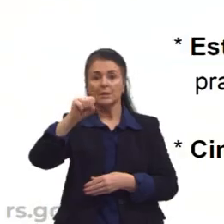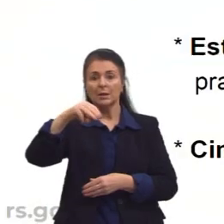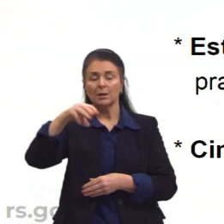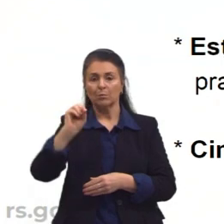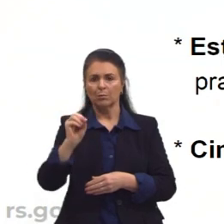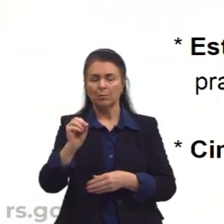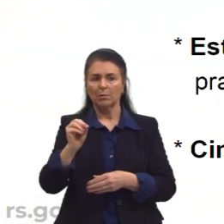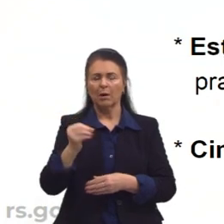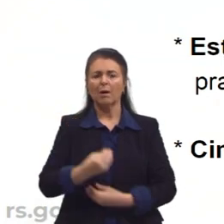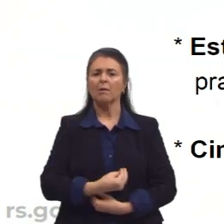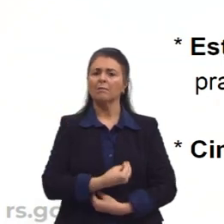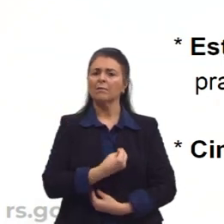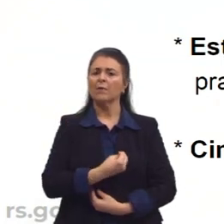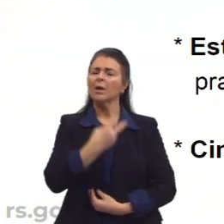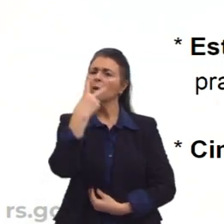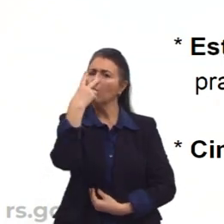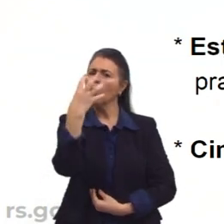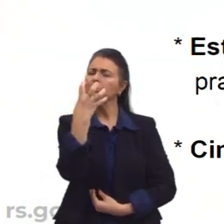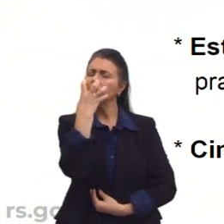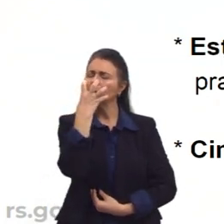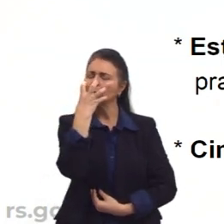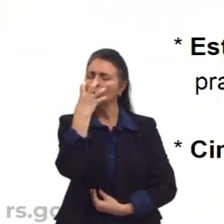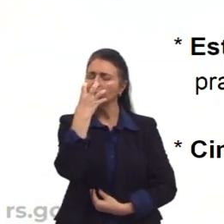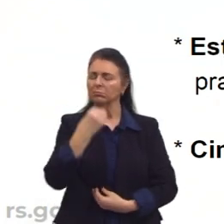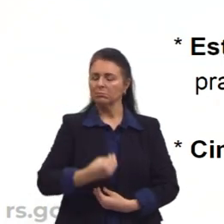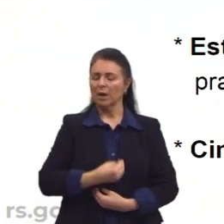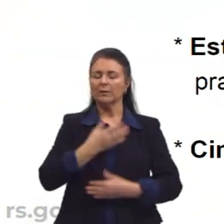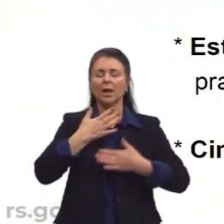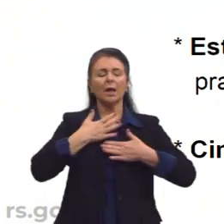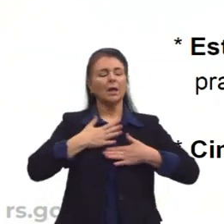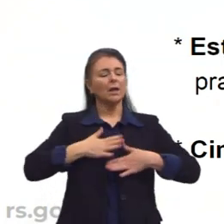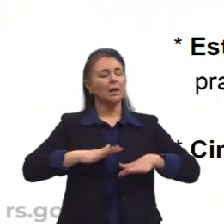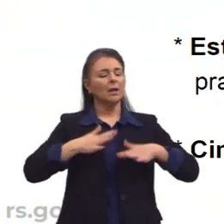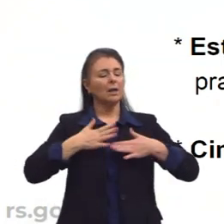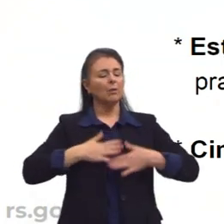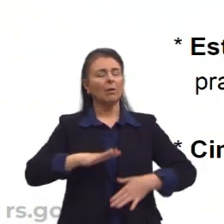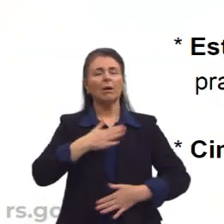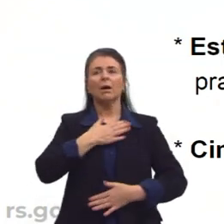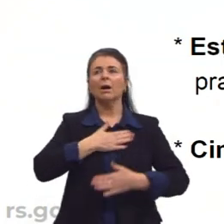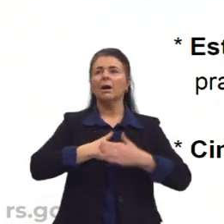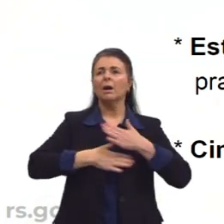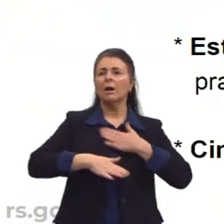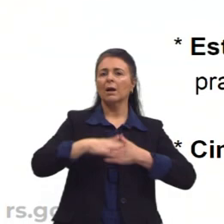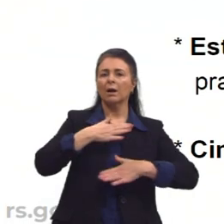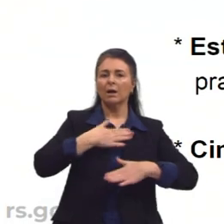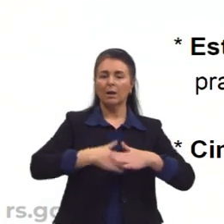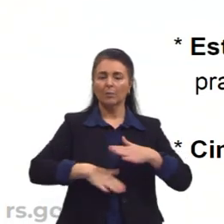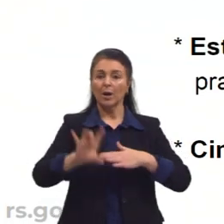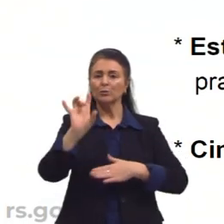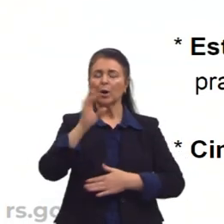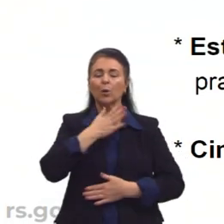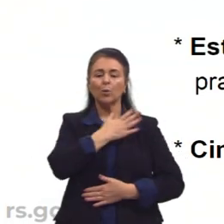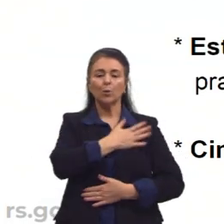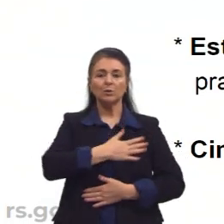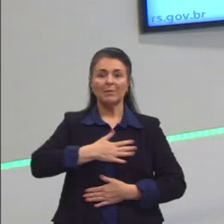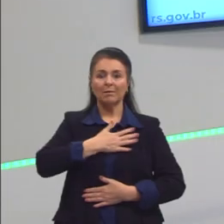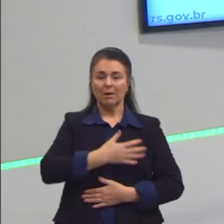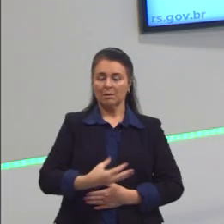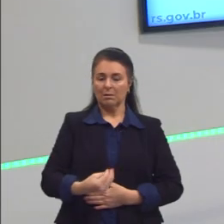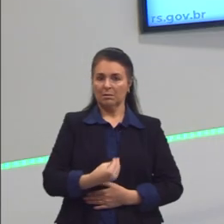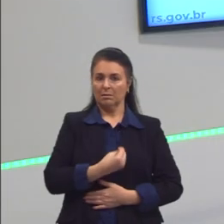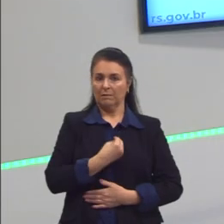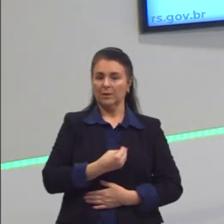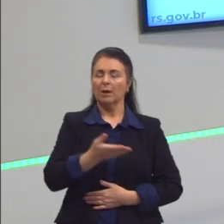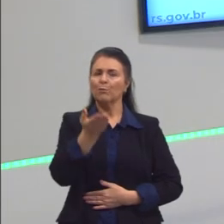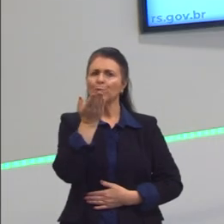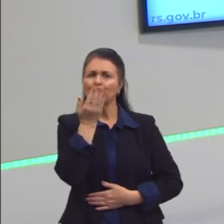Uma vida tranquila, calma, apenas satisfazer os desejos biológicos. Fome,